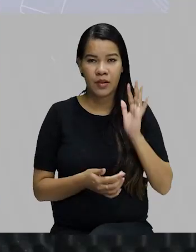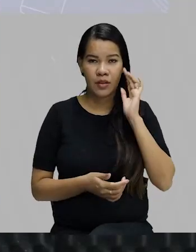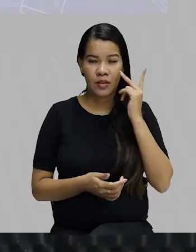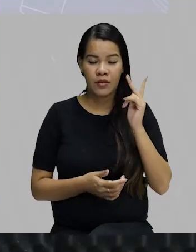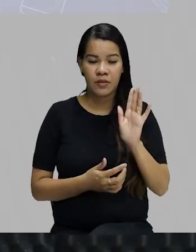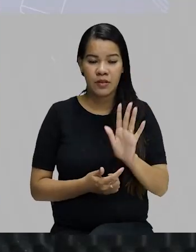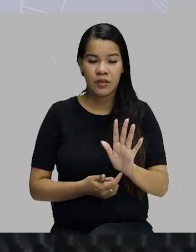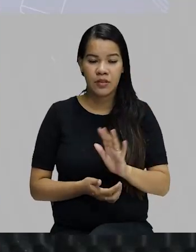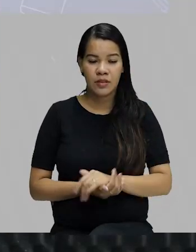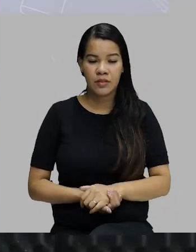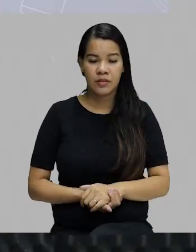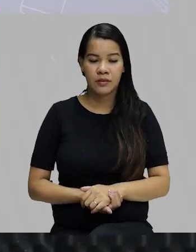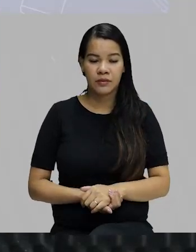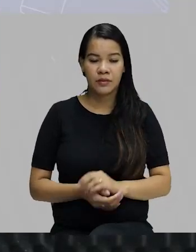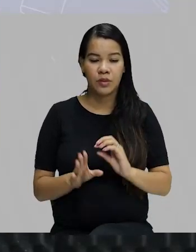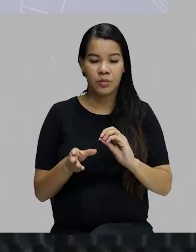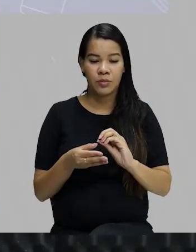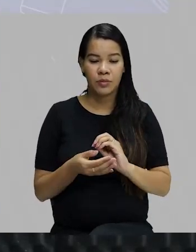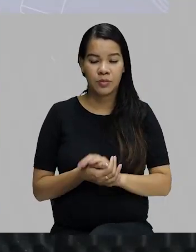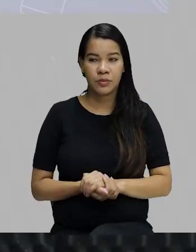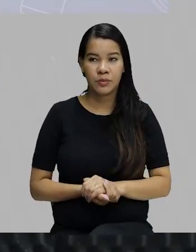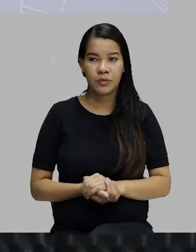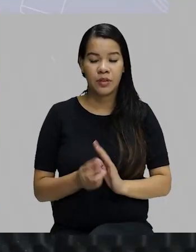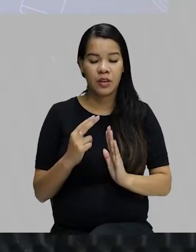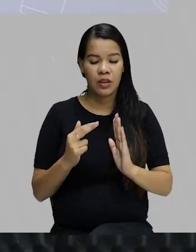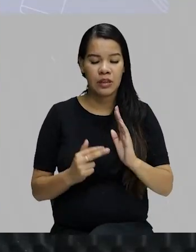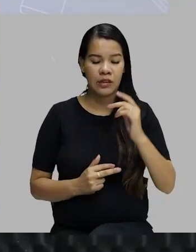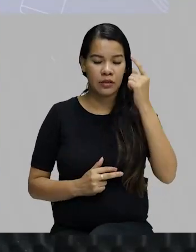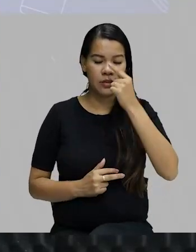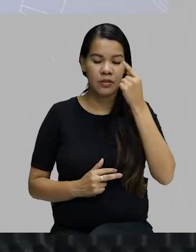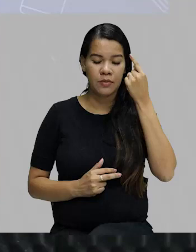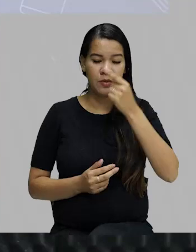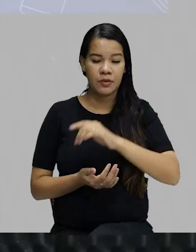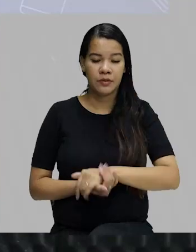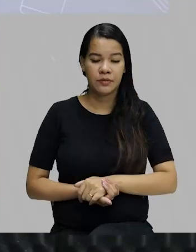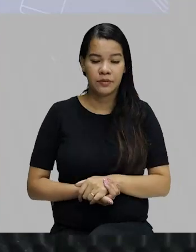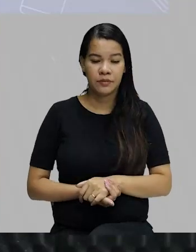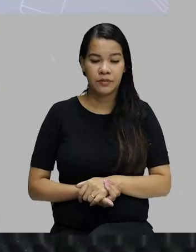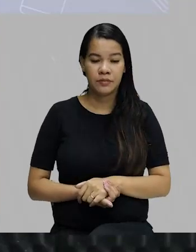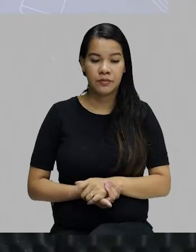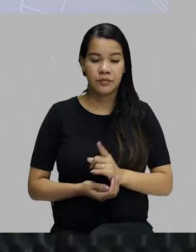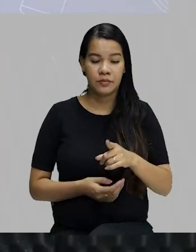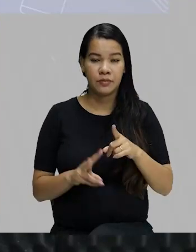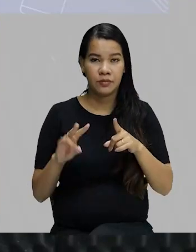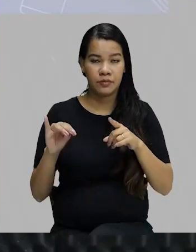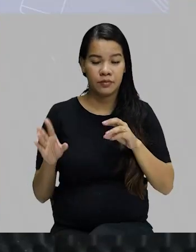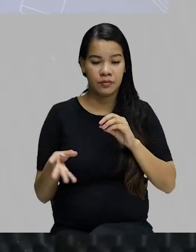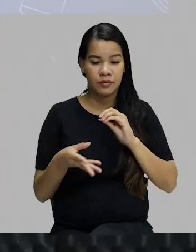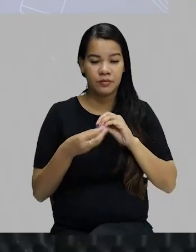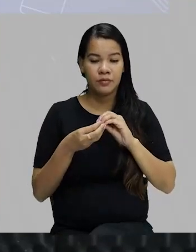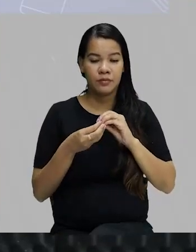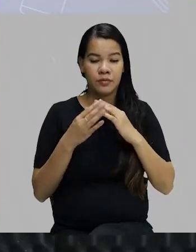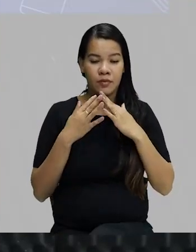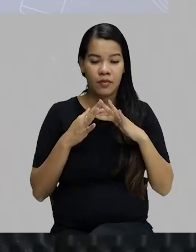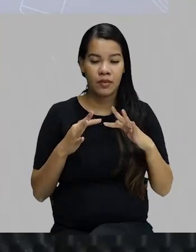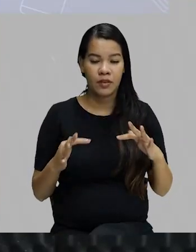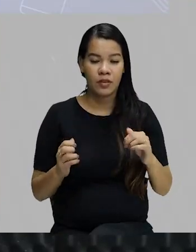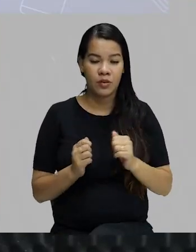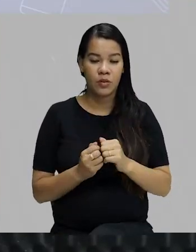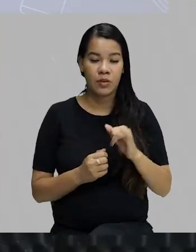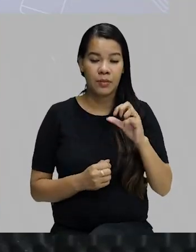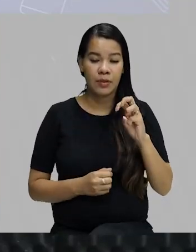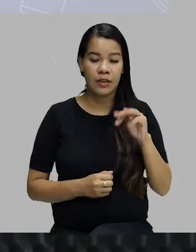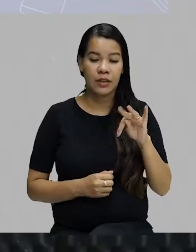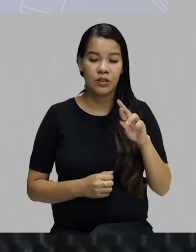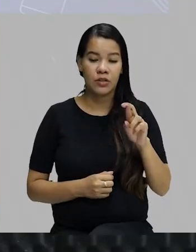Completa as oraciones com o imperativo de los verbos entre parênteses. Então, vocês vão completar essas orações com